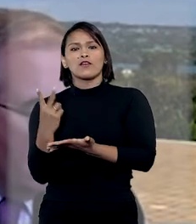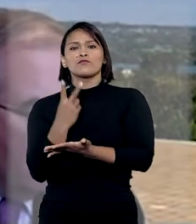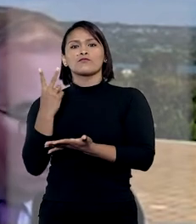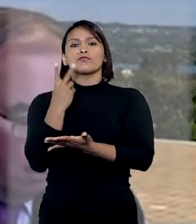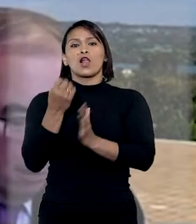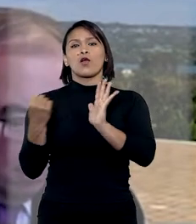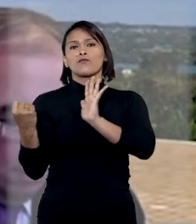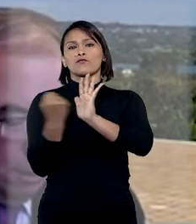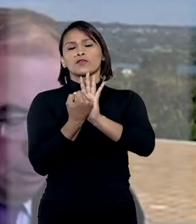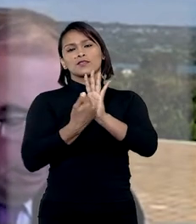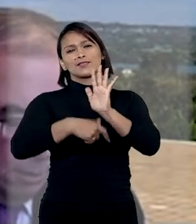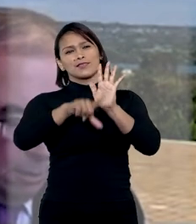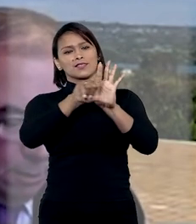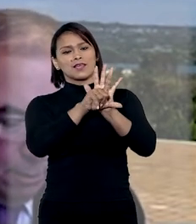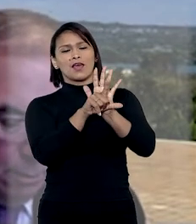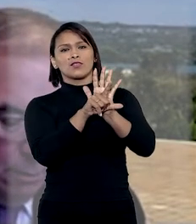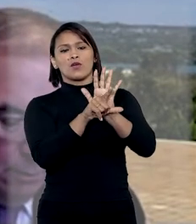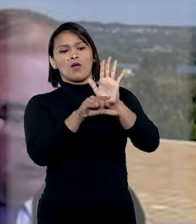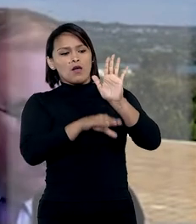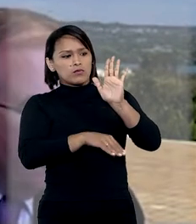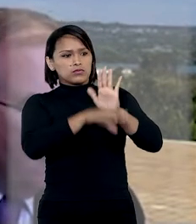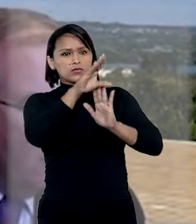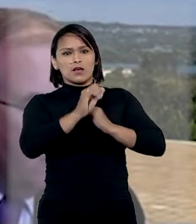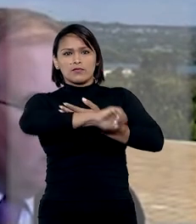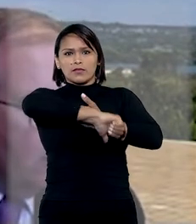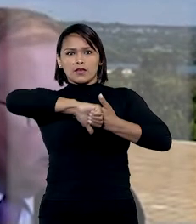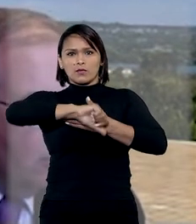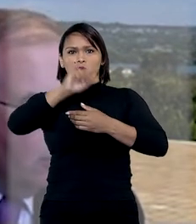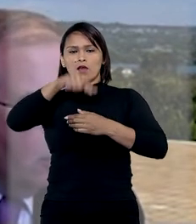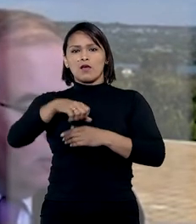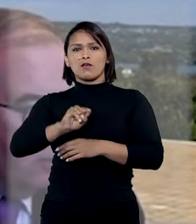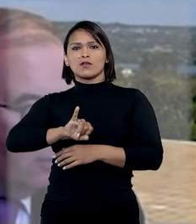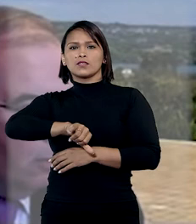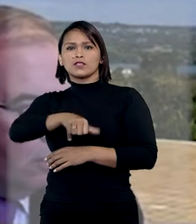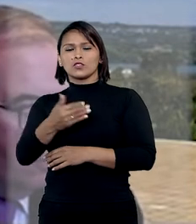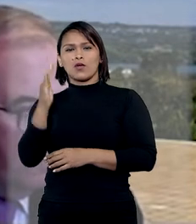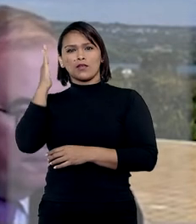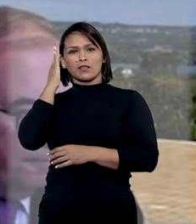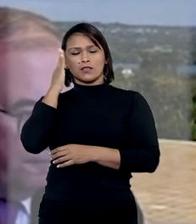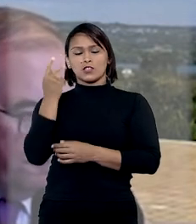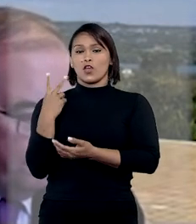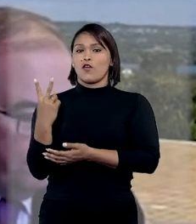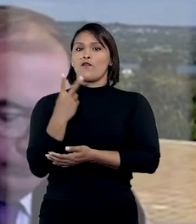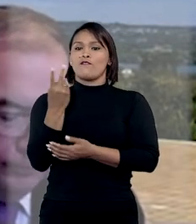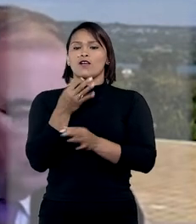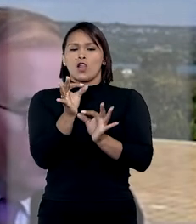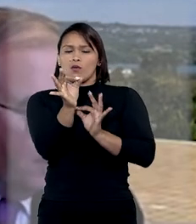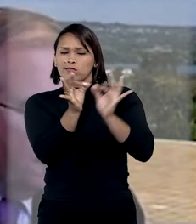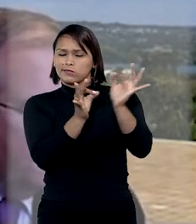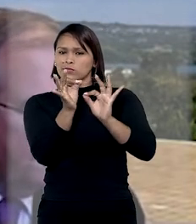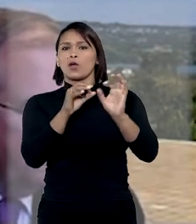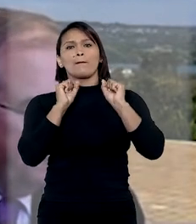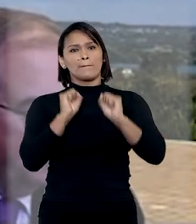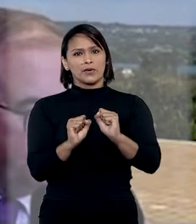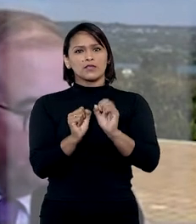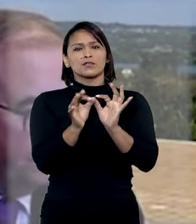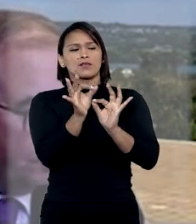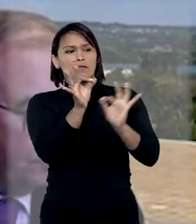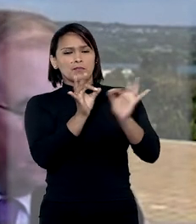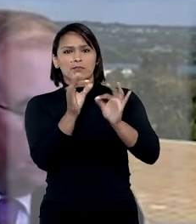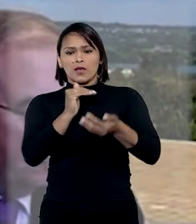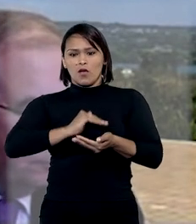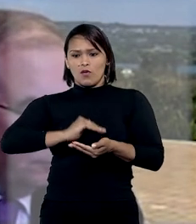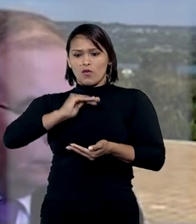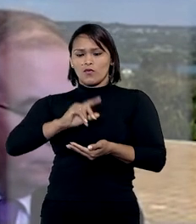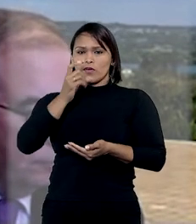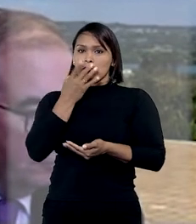valores ou critérios legais para a quantificação do dano moral, o STJ tem entendido que o valor da reparação deve ser arbitrado